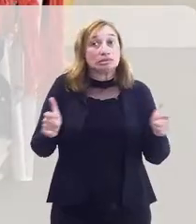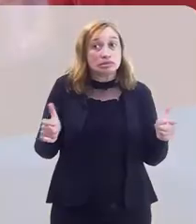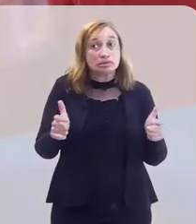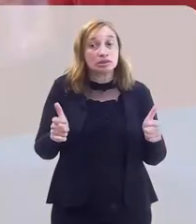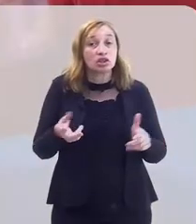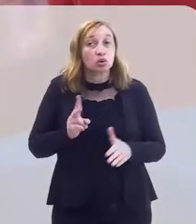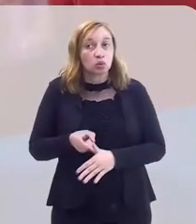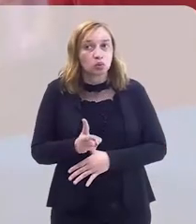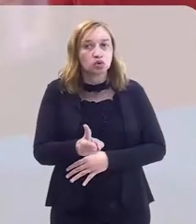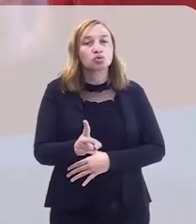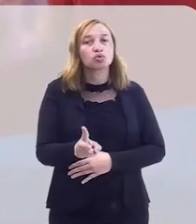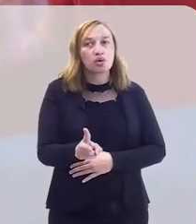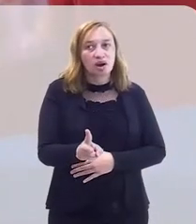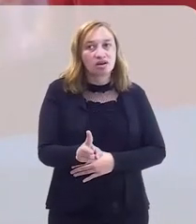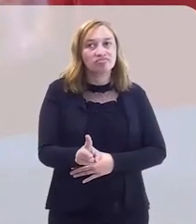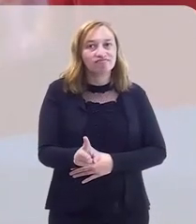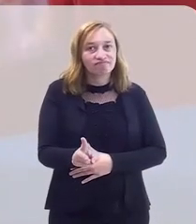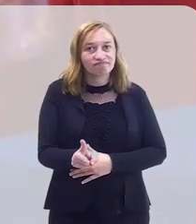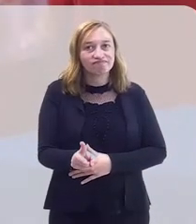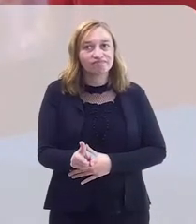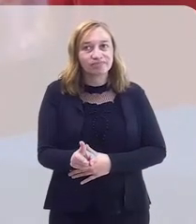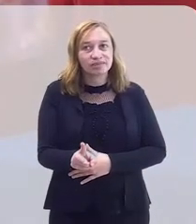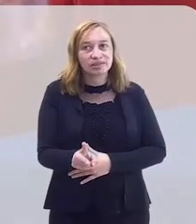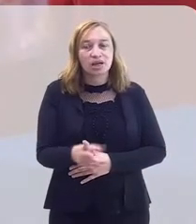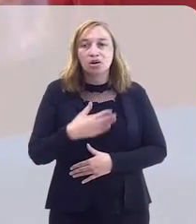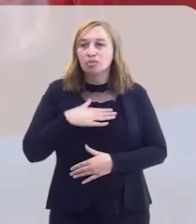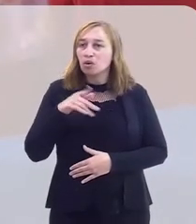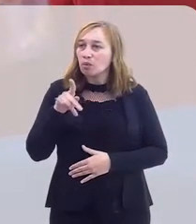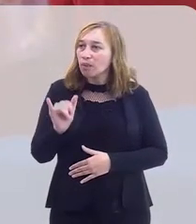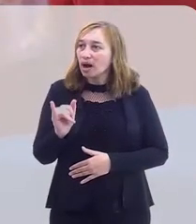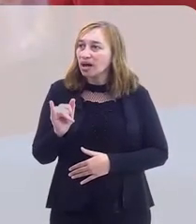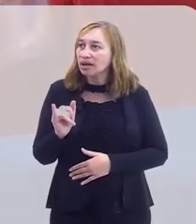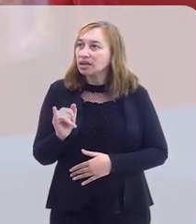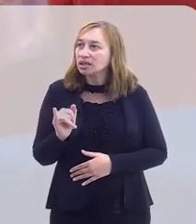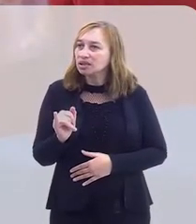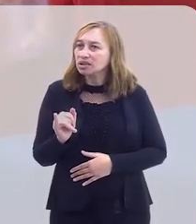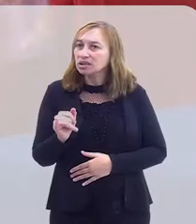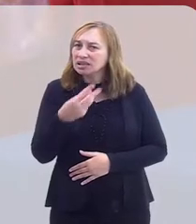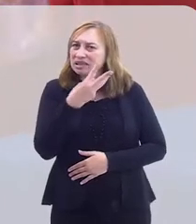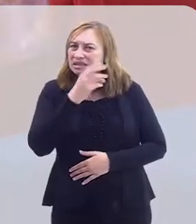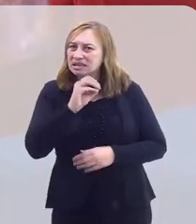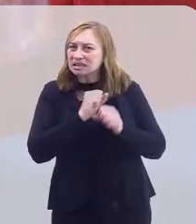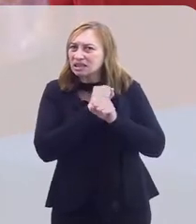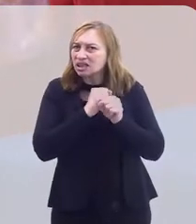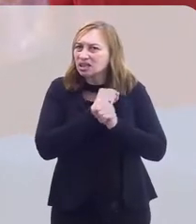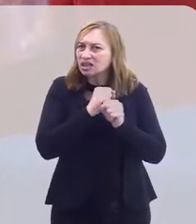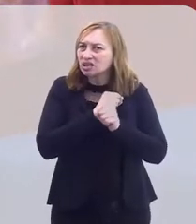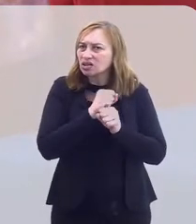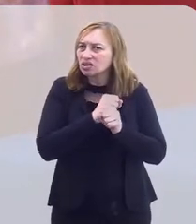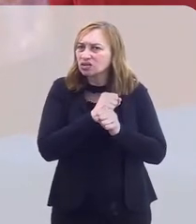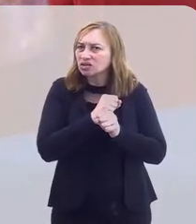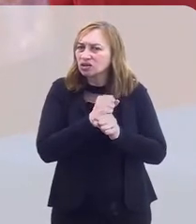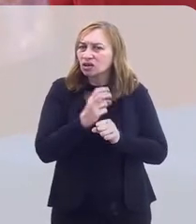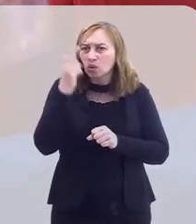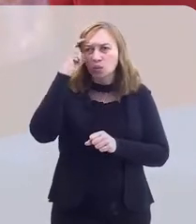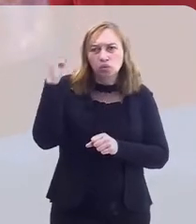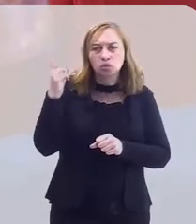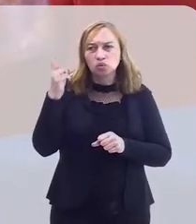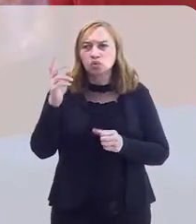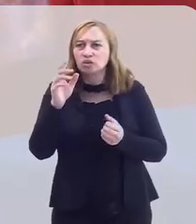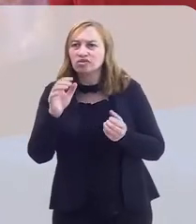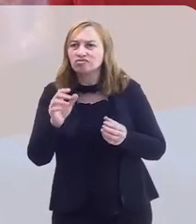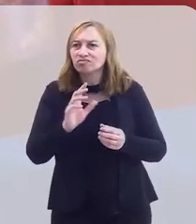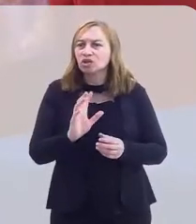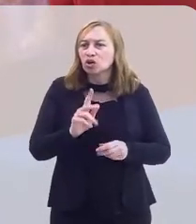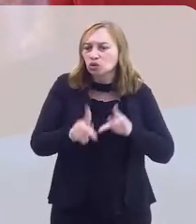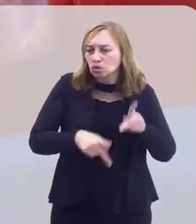manter esse legado, justamente o que o meu pai havia, nesses 30 anos, feito em prol da